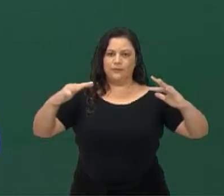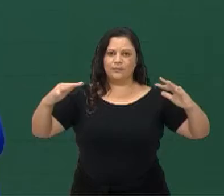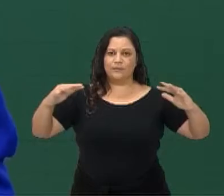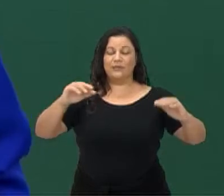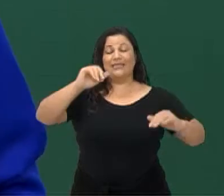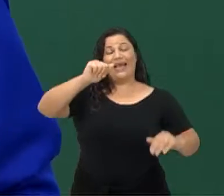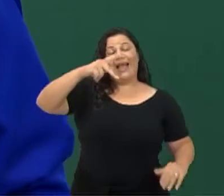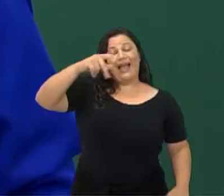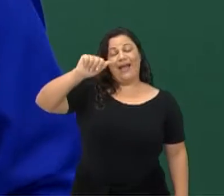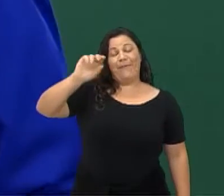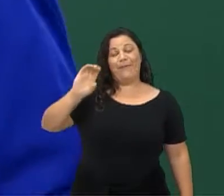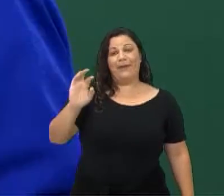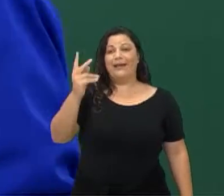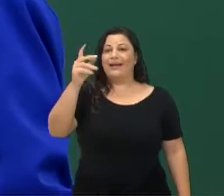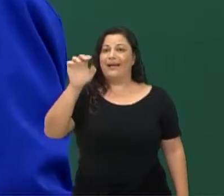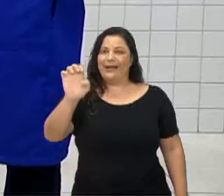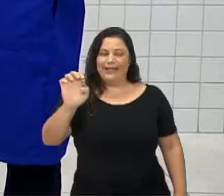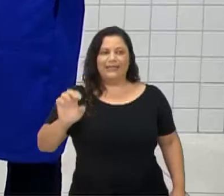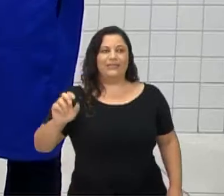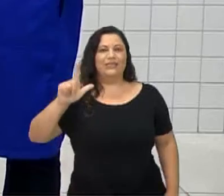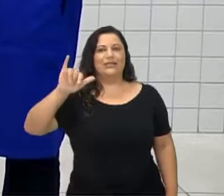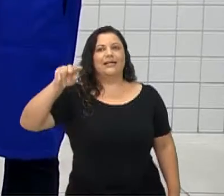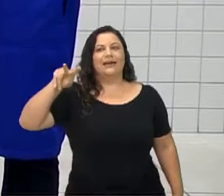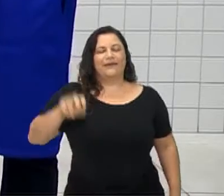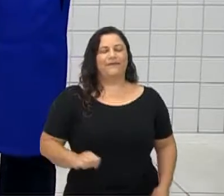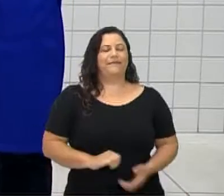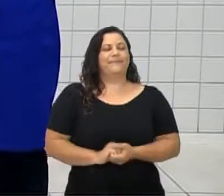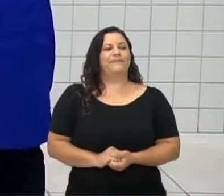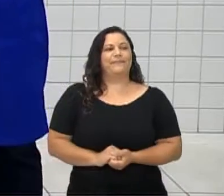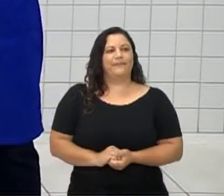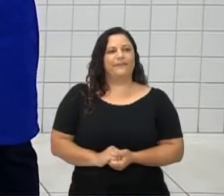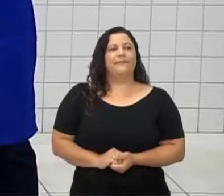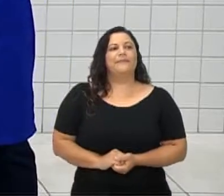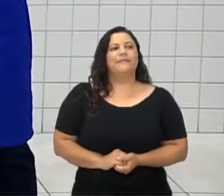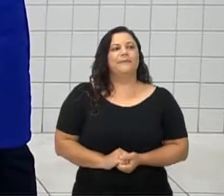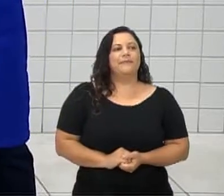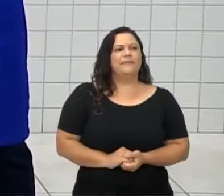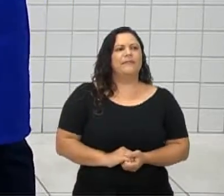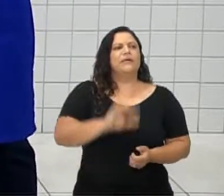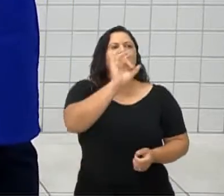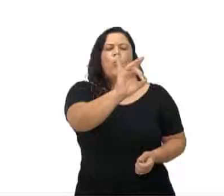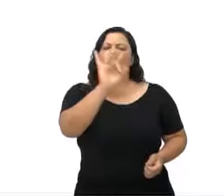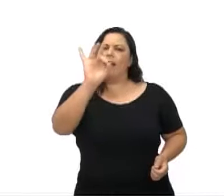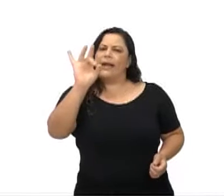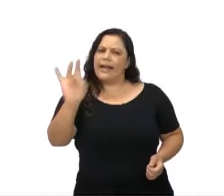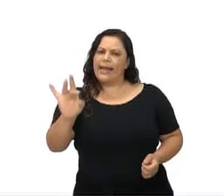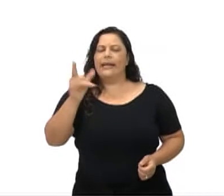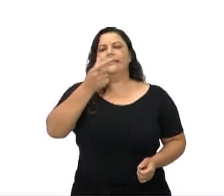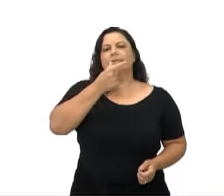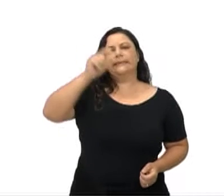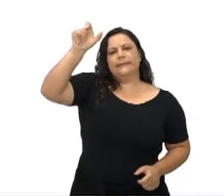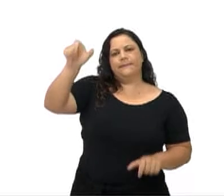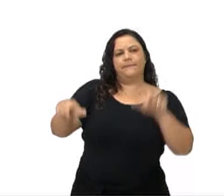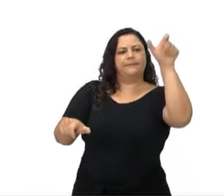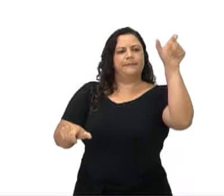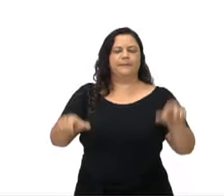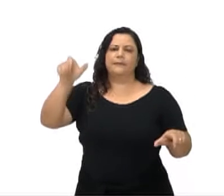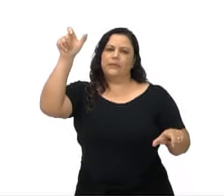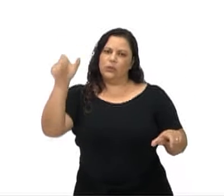Apache Line, ok? Cada rocker, ou seja, cada dançarino,